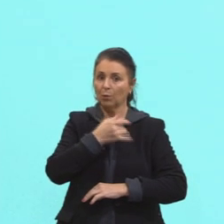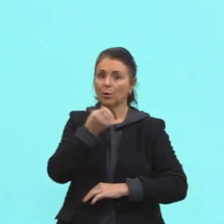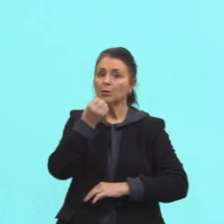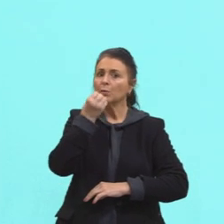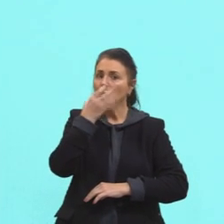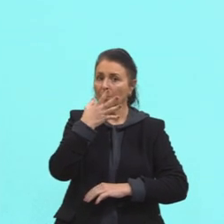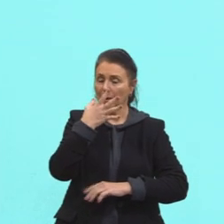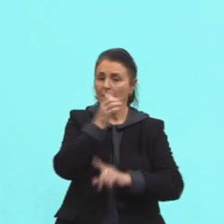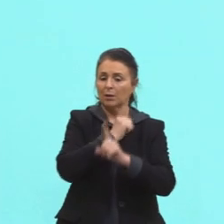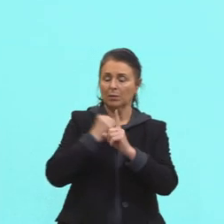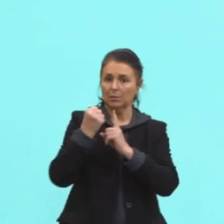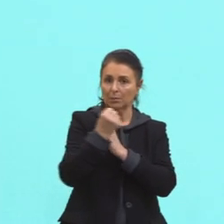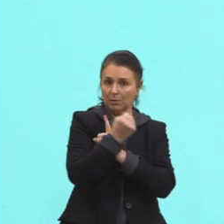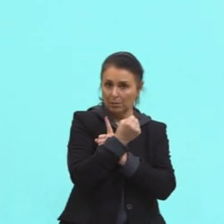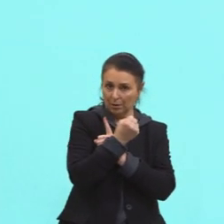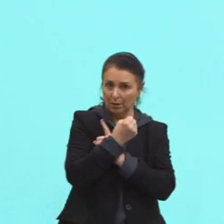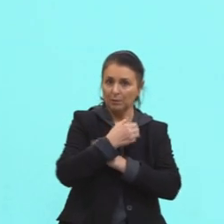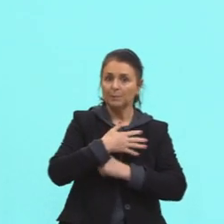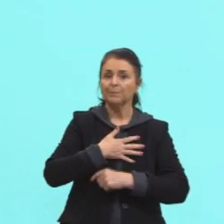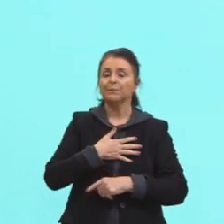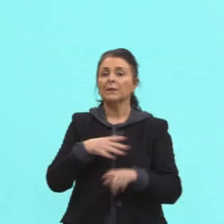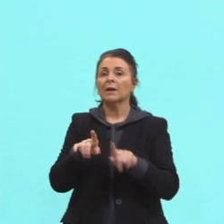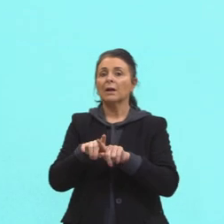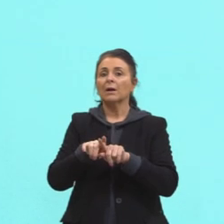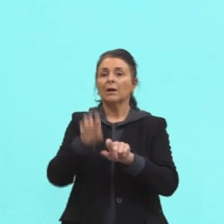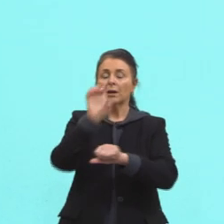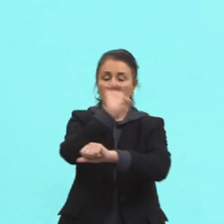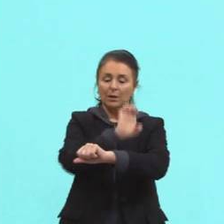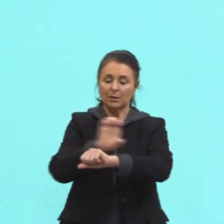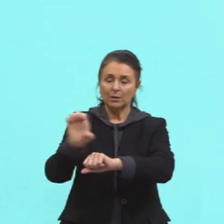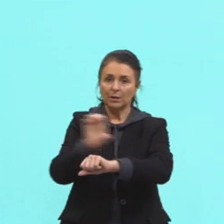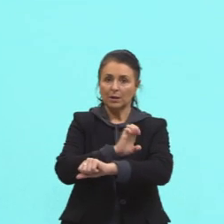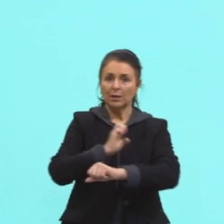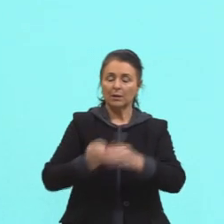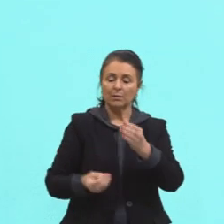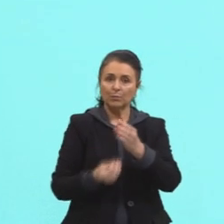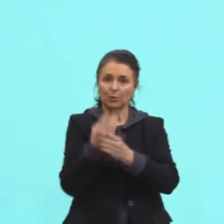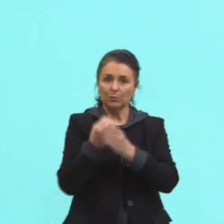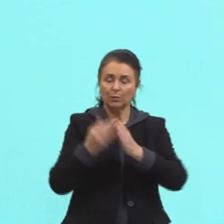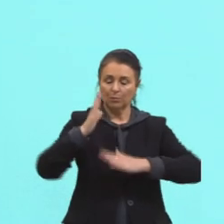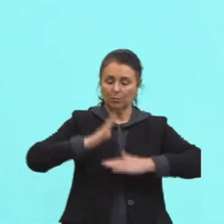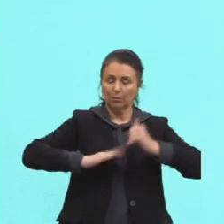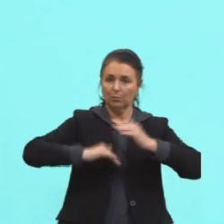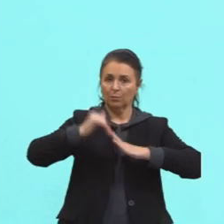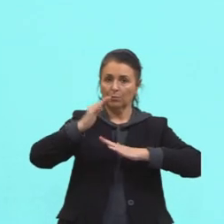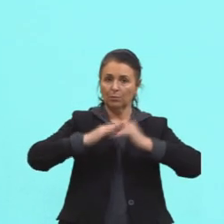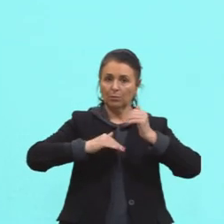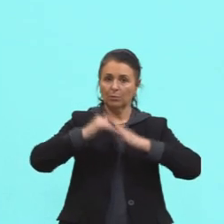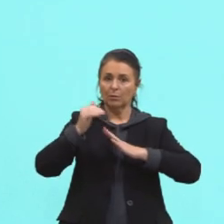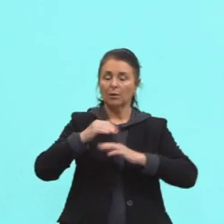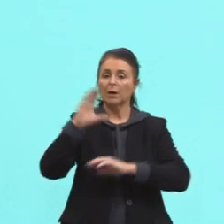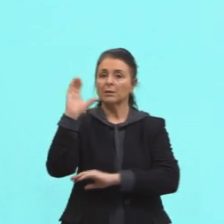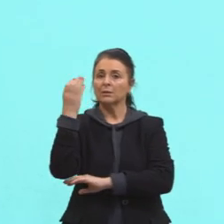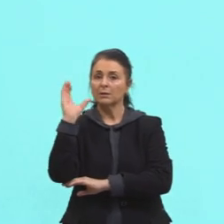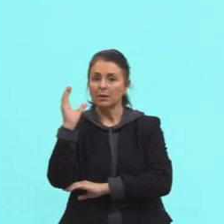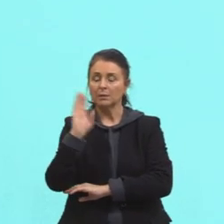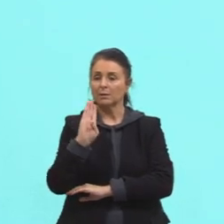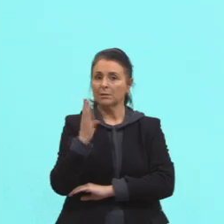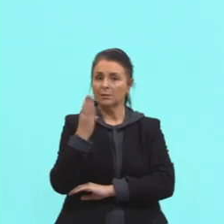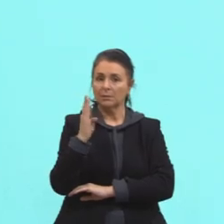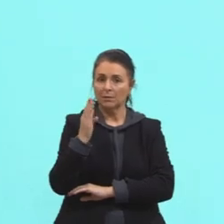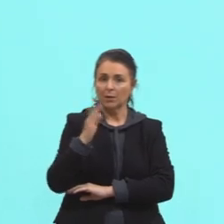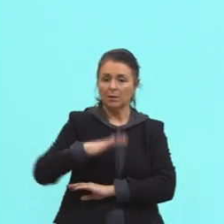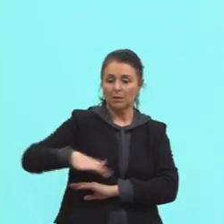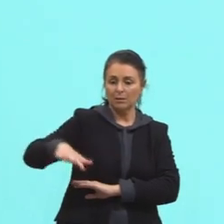social, engenharia, produção e construção, ciências, que aí entra biológicas, ambientais, da